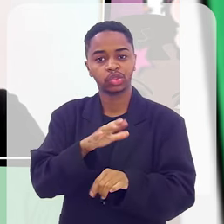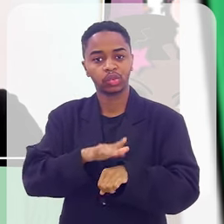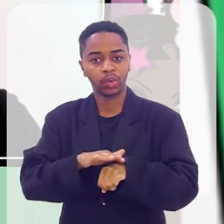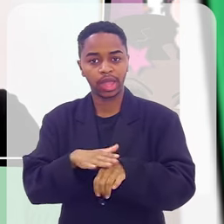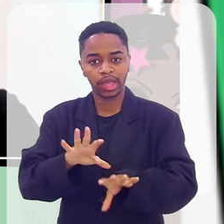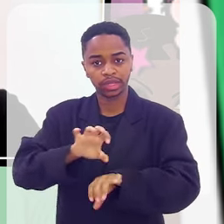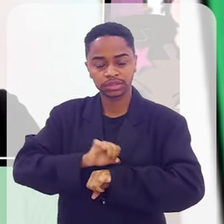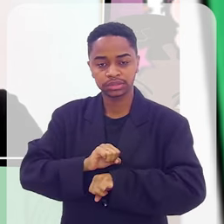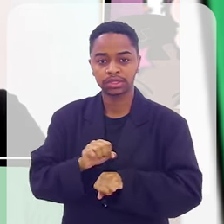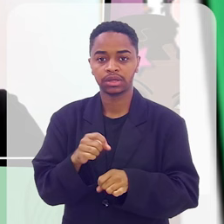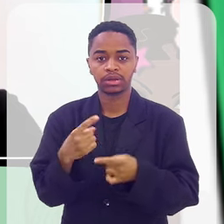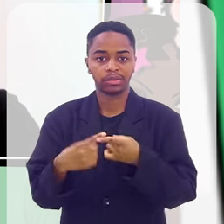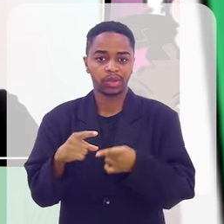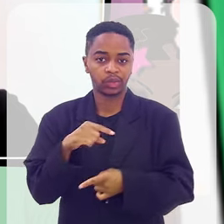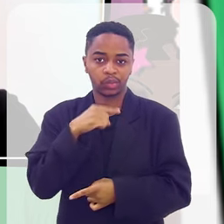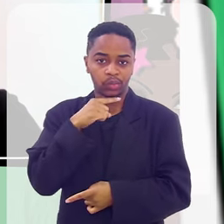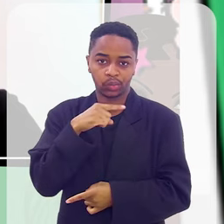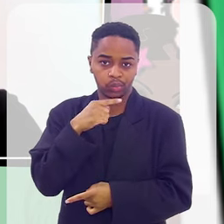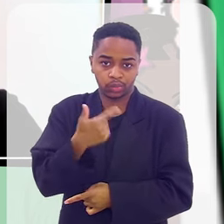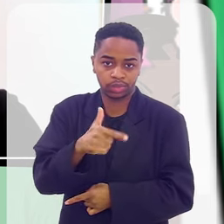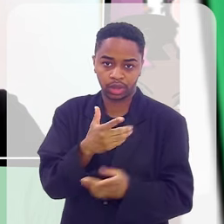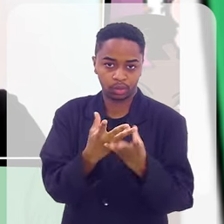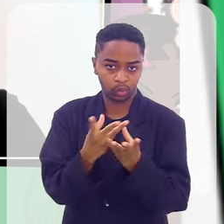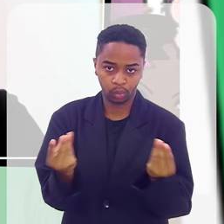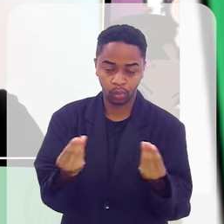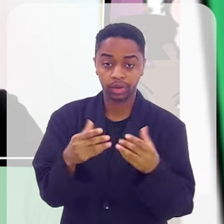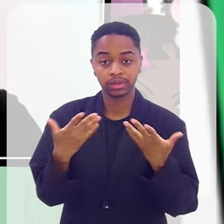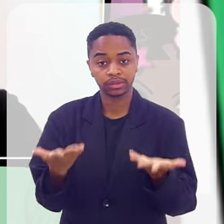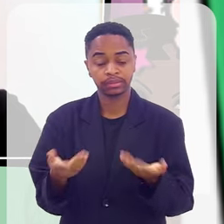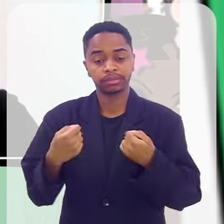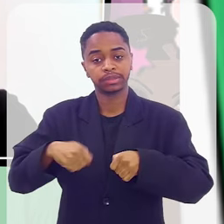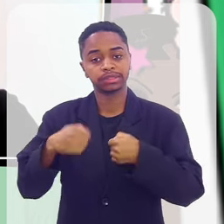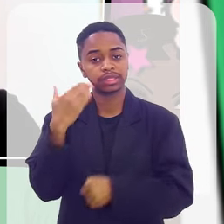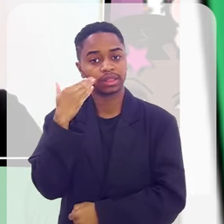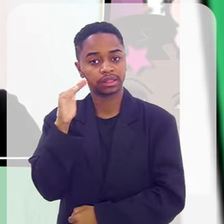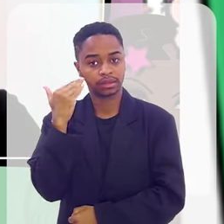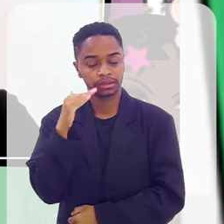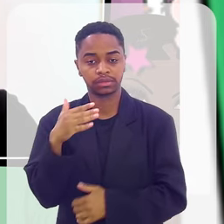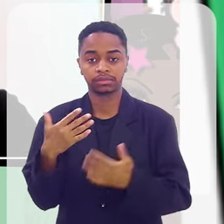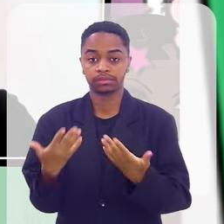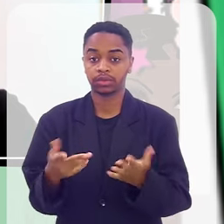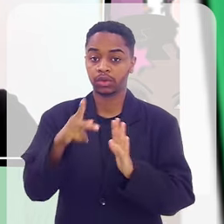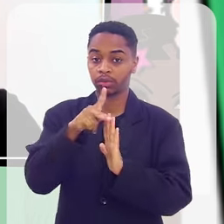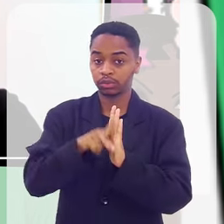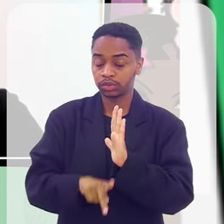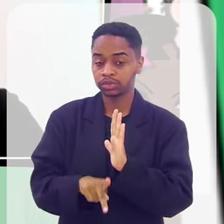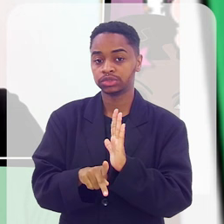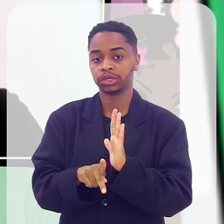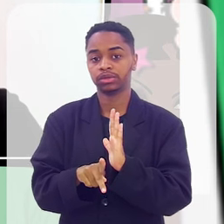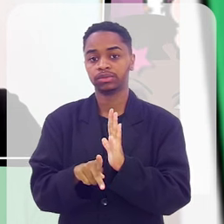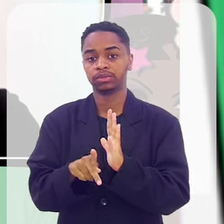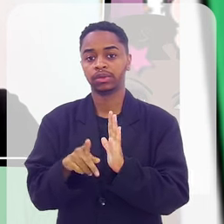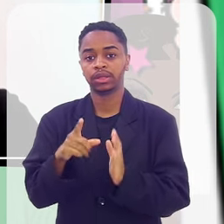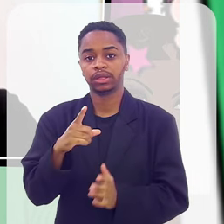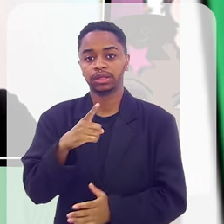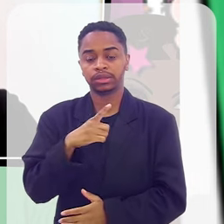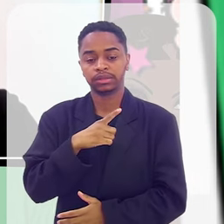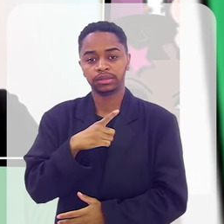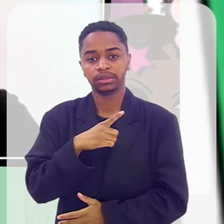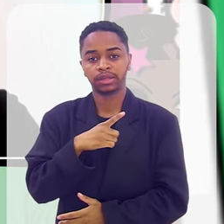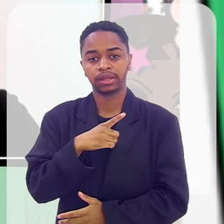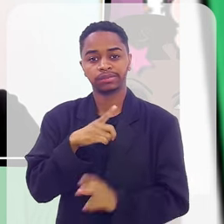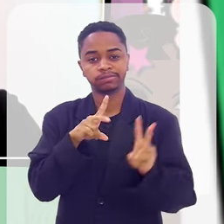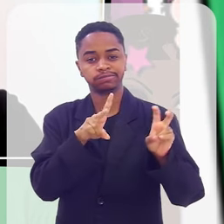de uma doença, que não tem cura. Então, é entendimento. Então, esse projeto, ele agrega muitas